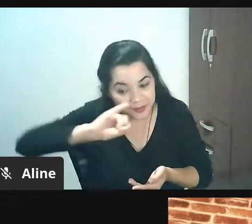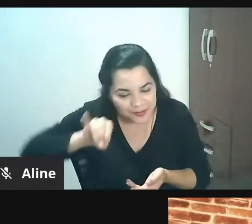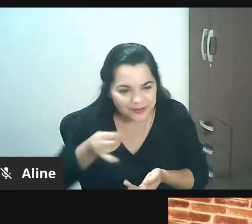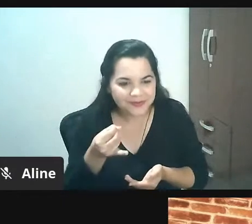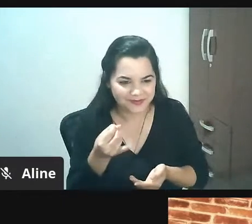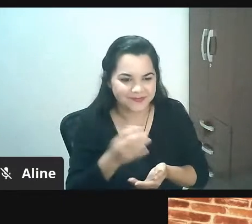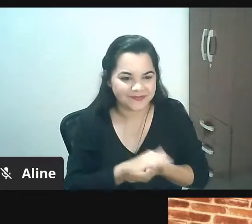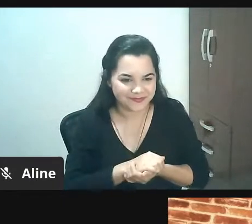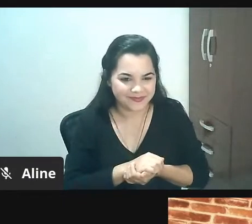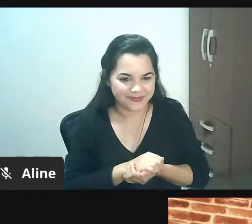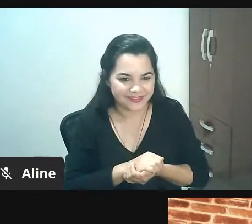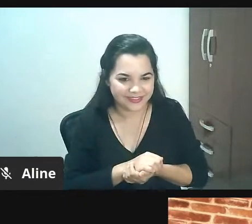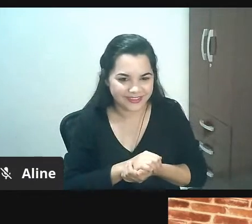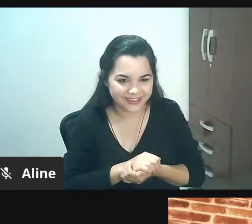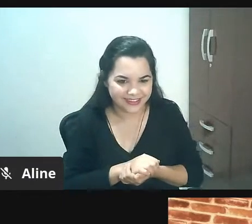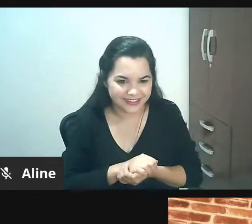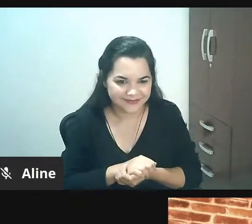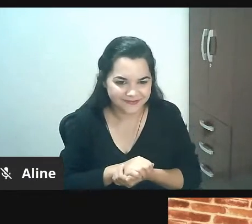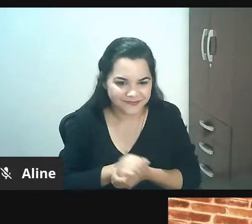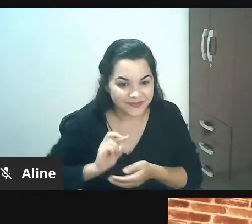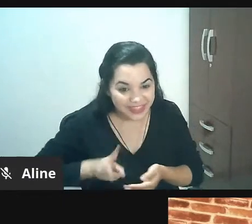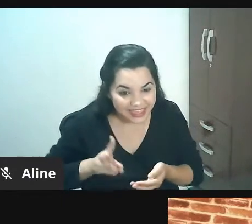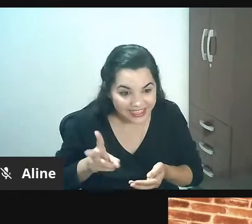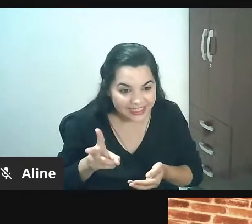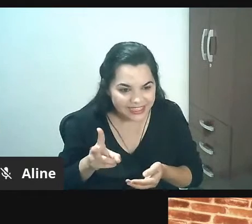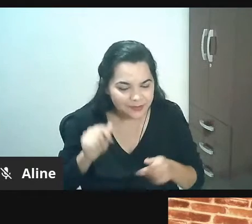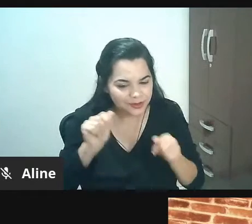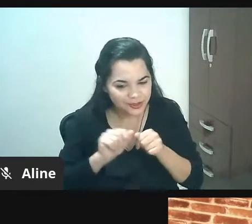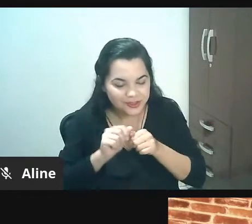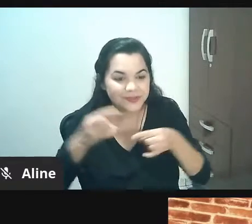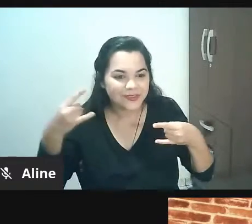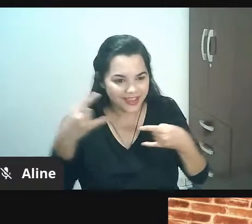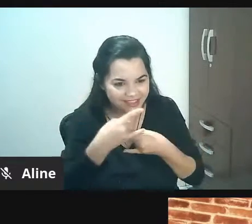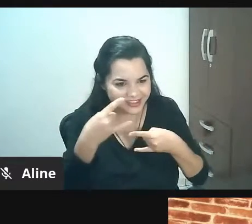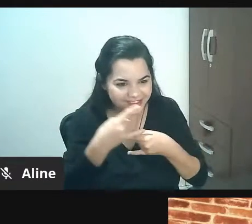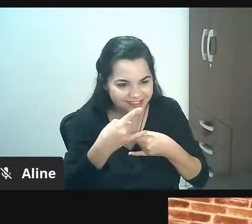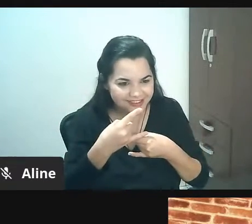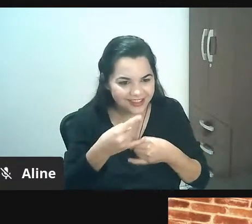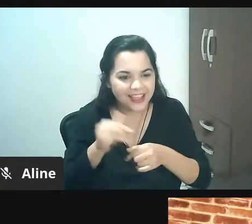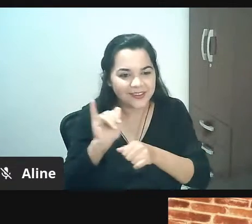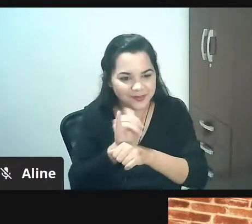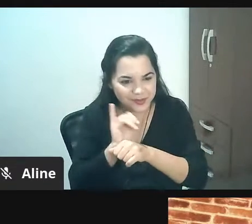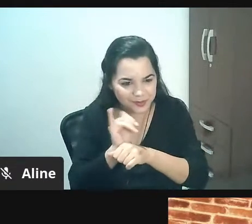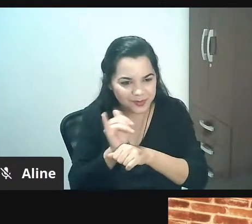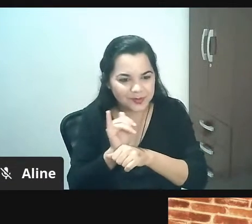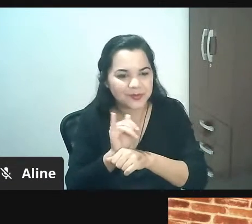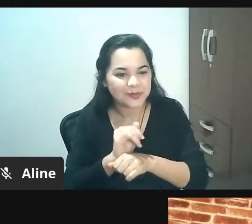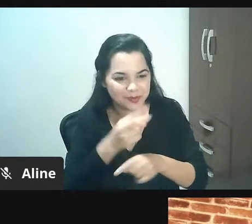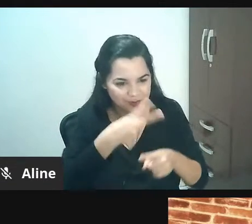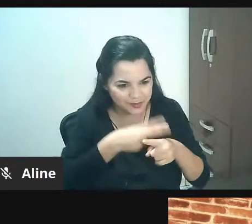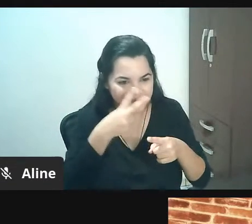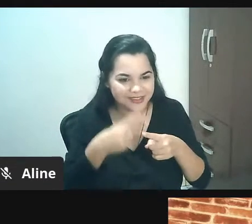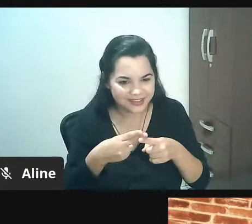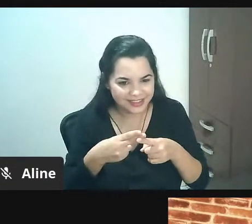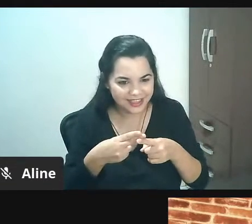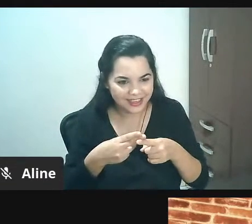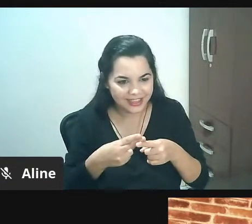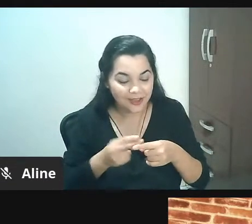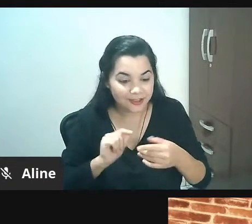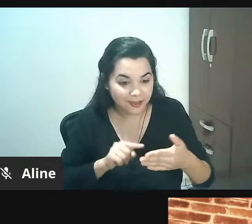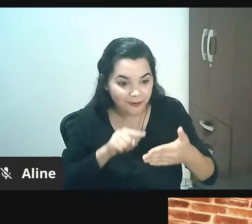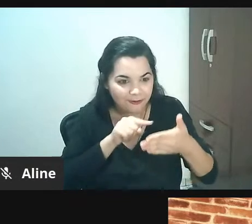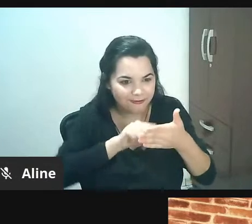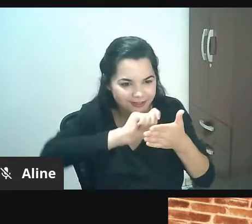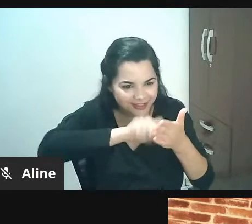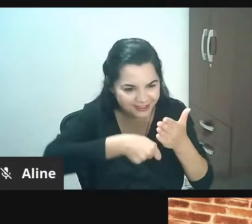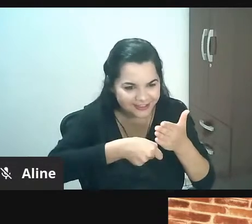nós realizamos frequentemente lives aqui pelo YouTube do Senac então se inscrevam no nosso canal para